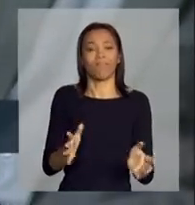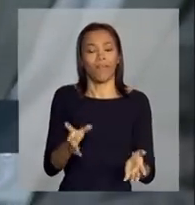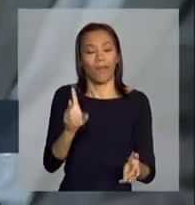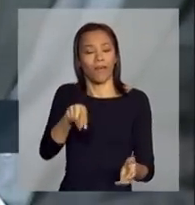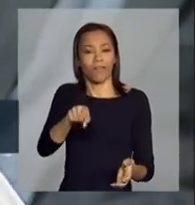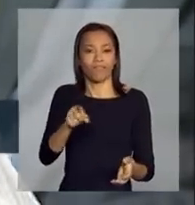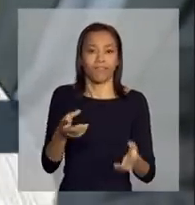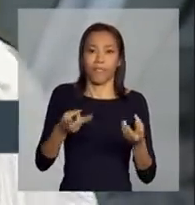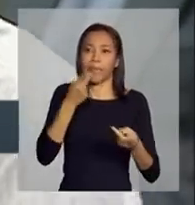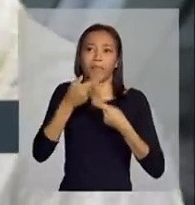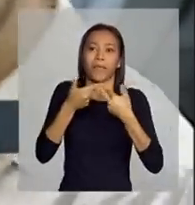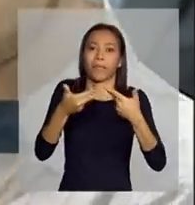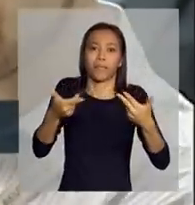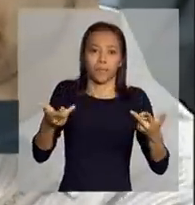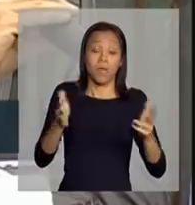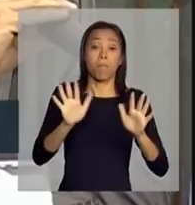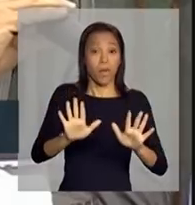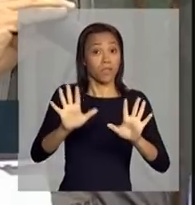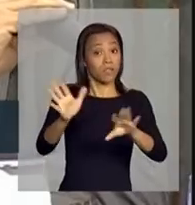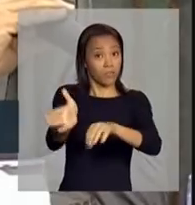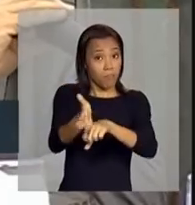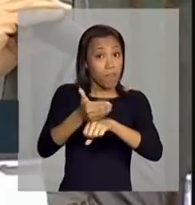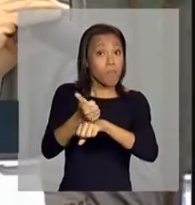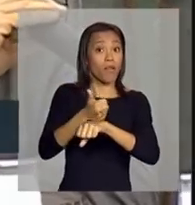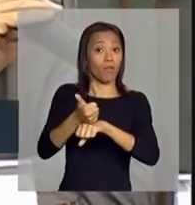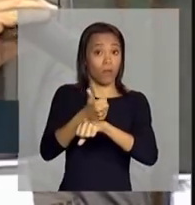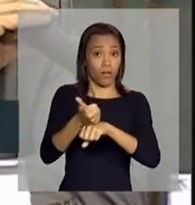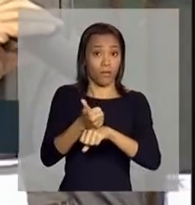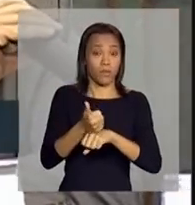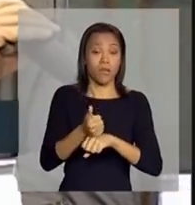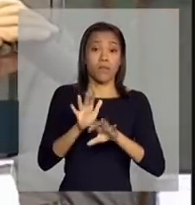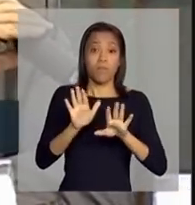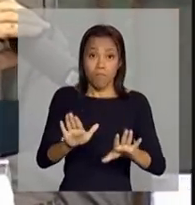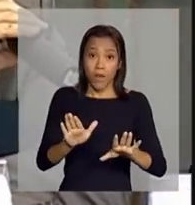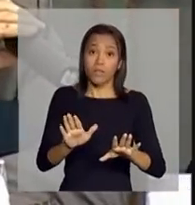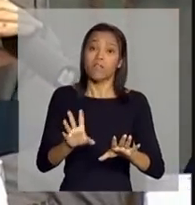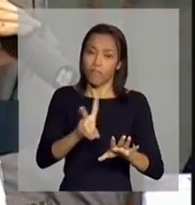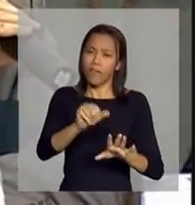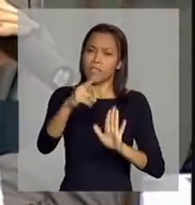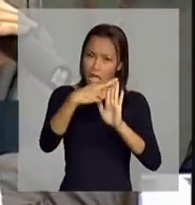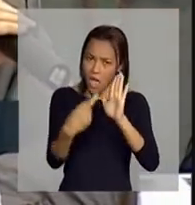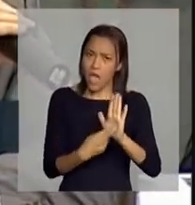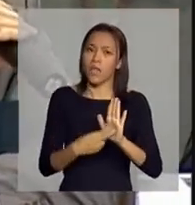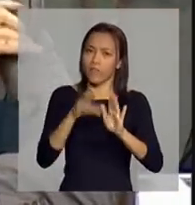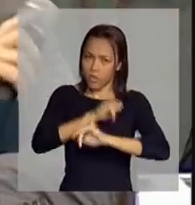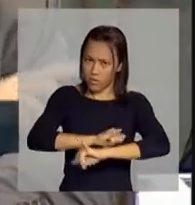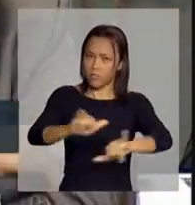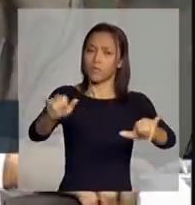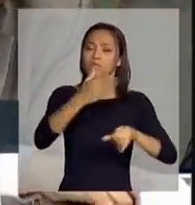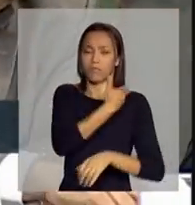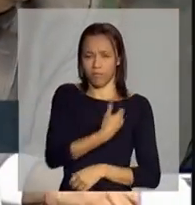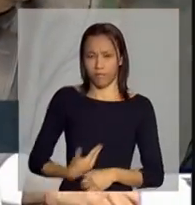mas está para sair algo que realmente melhore a rentabilidade do produto. Mas a medida será anunciada pelo governo, tá?